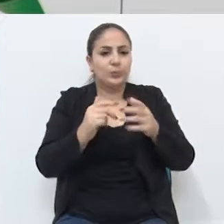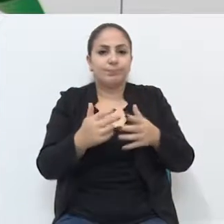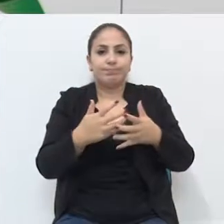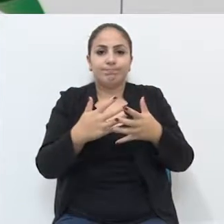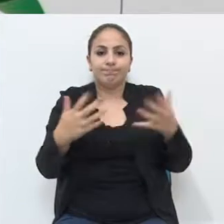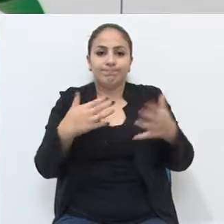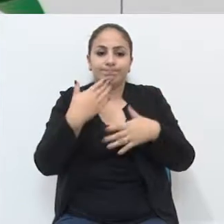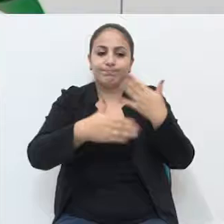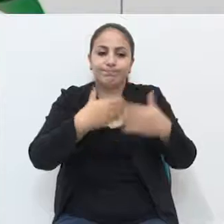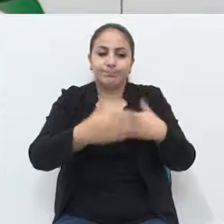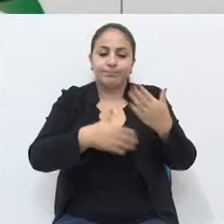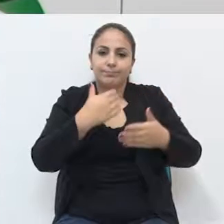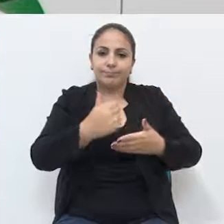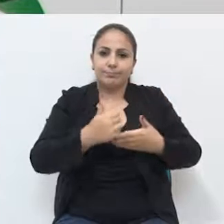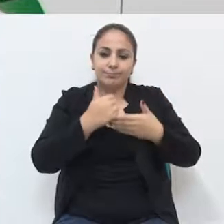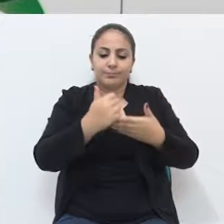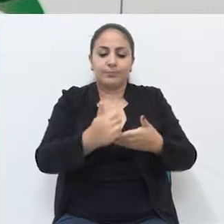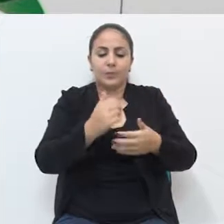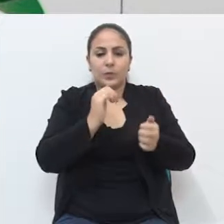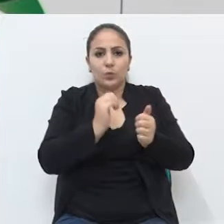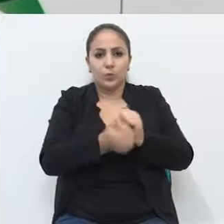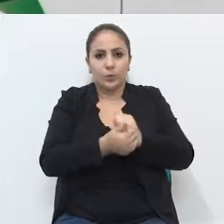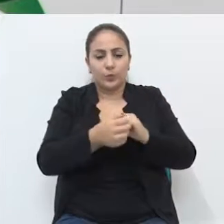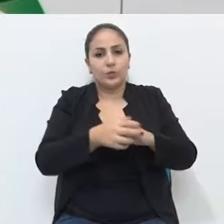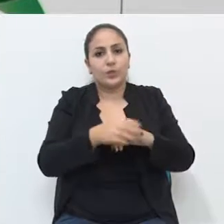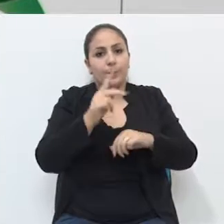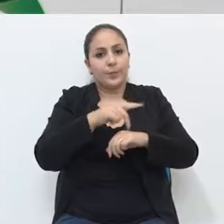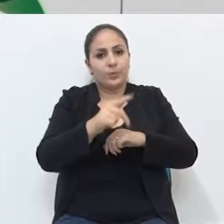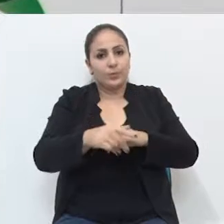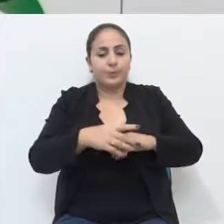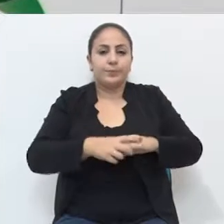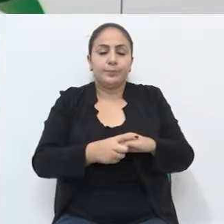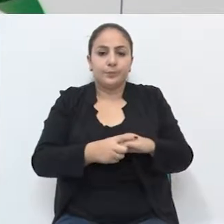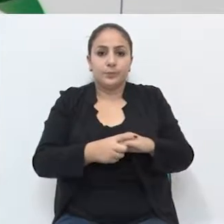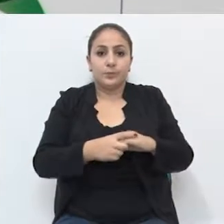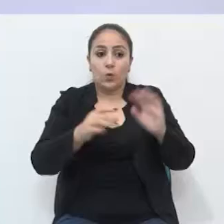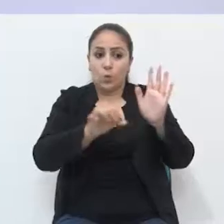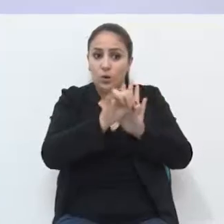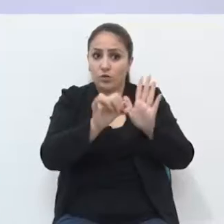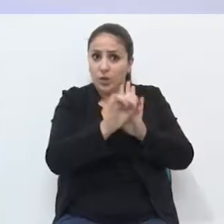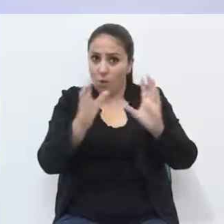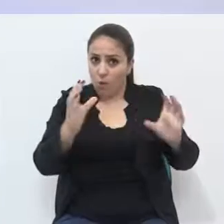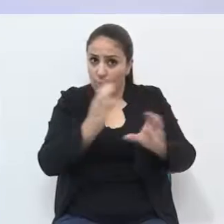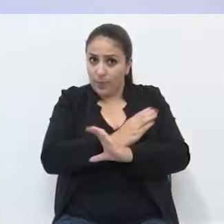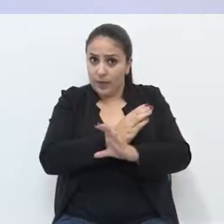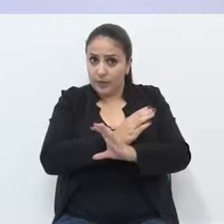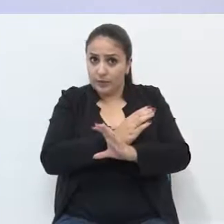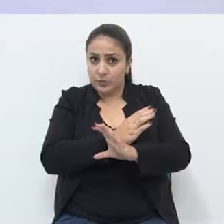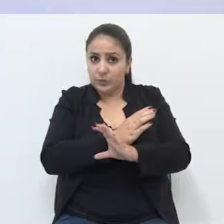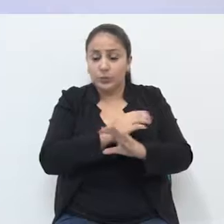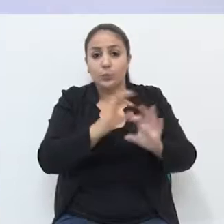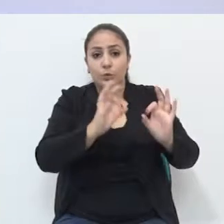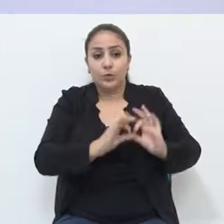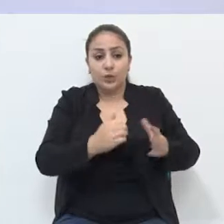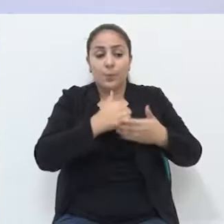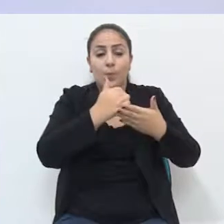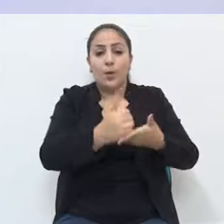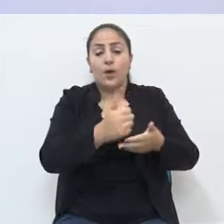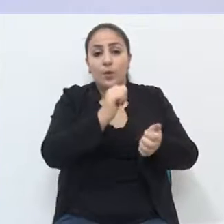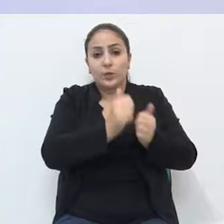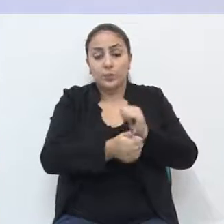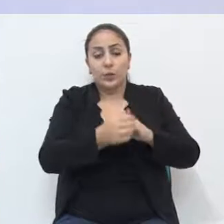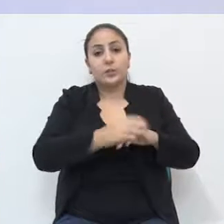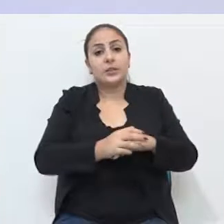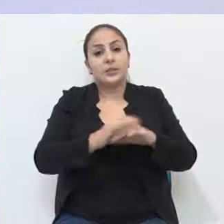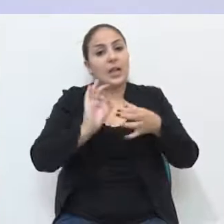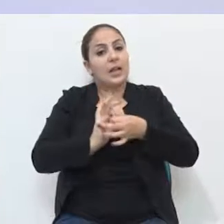por esse grande passo de estar apoiando os esportistas de Passo Fundo. O edital completo do programa de apoio